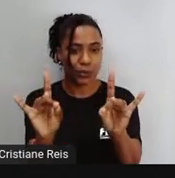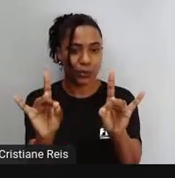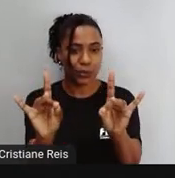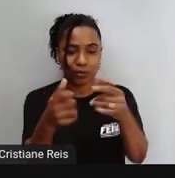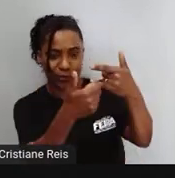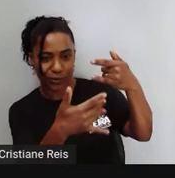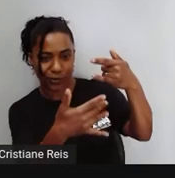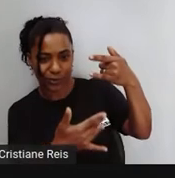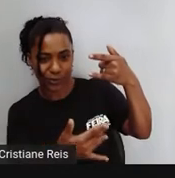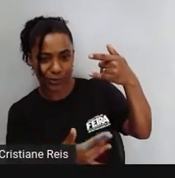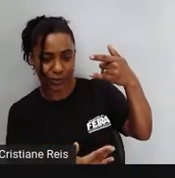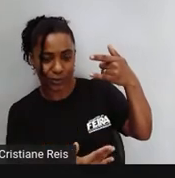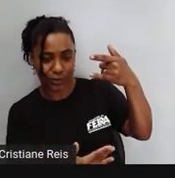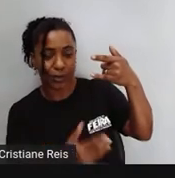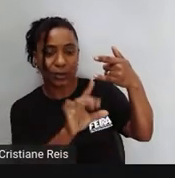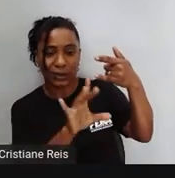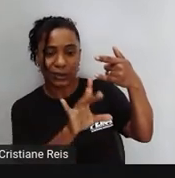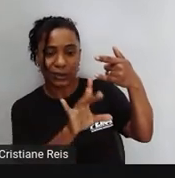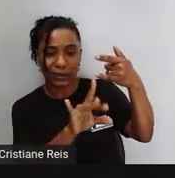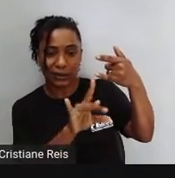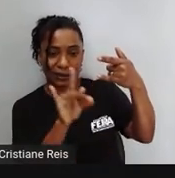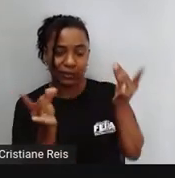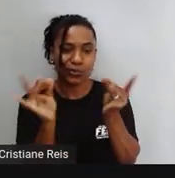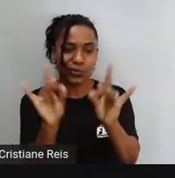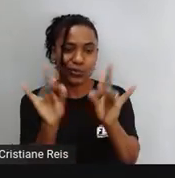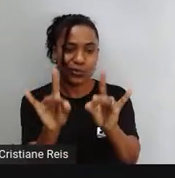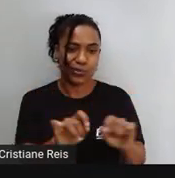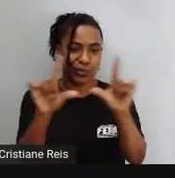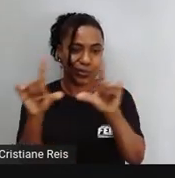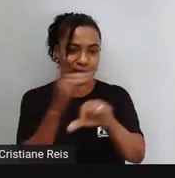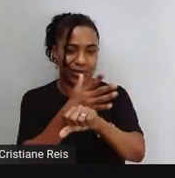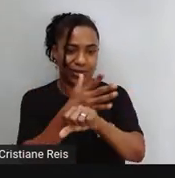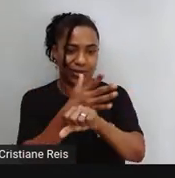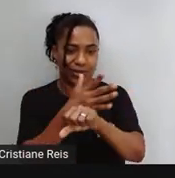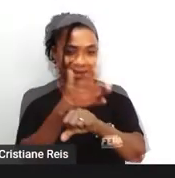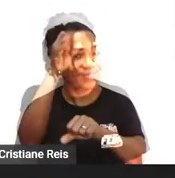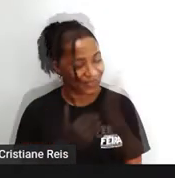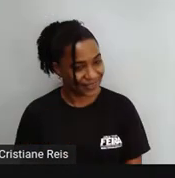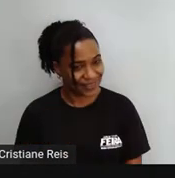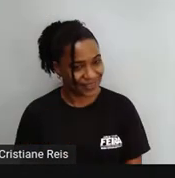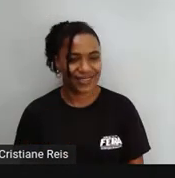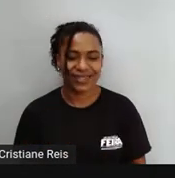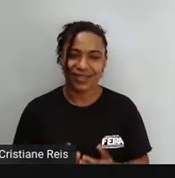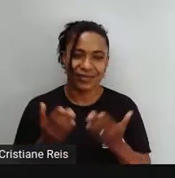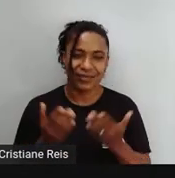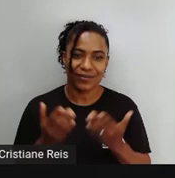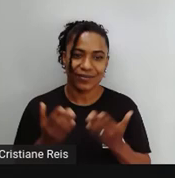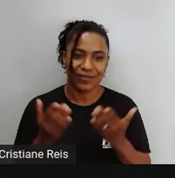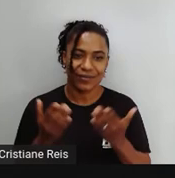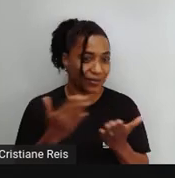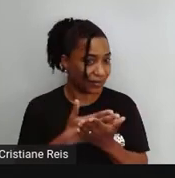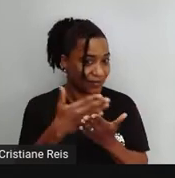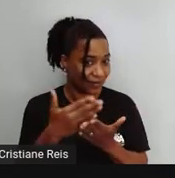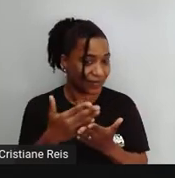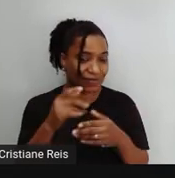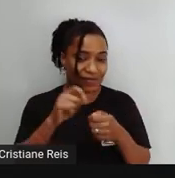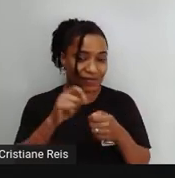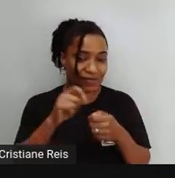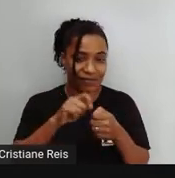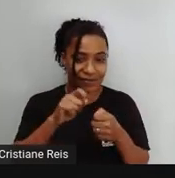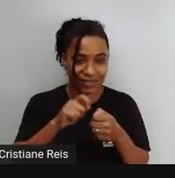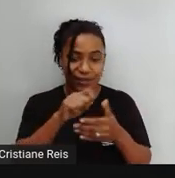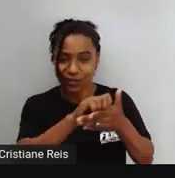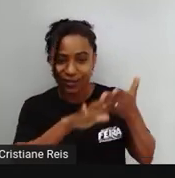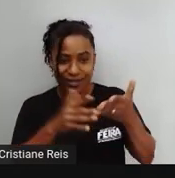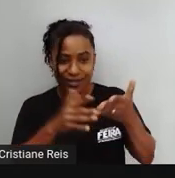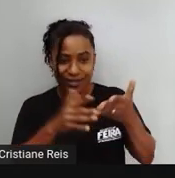vezes achar necessário Para desenvolver a sua aprendizagem Ok? Então nós vamos agora desenvolver Essa atividade